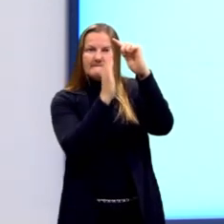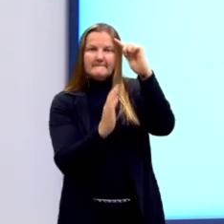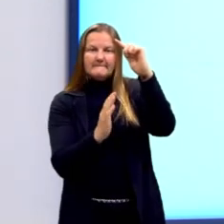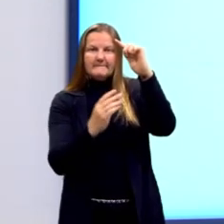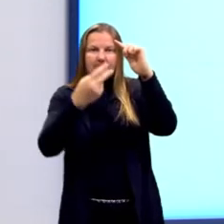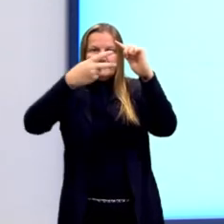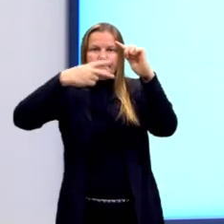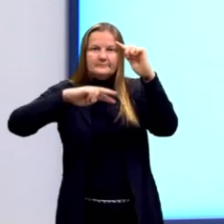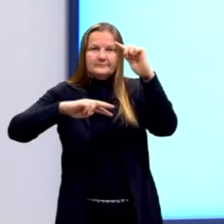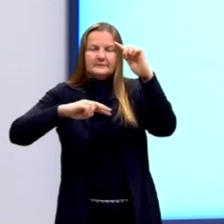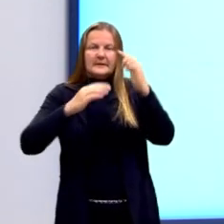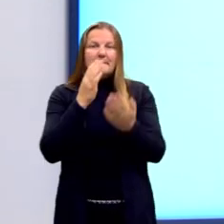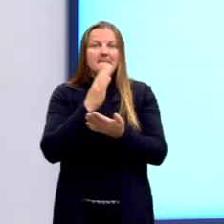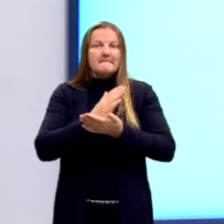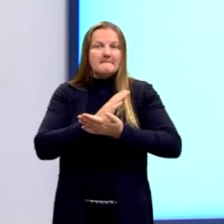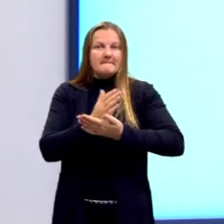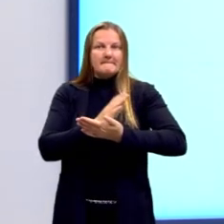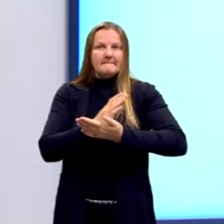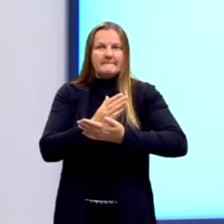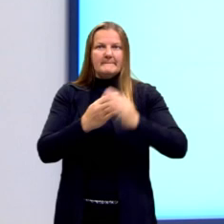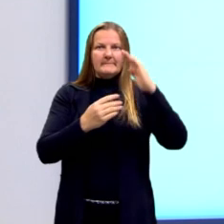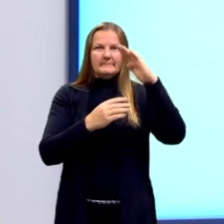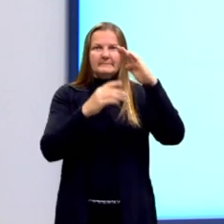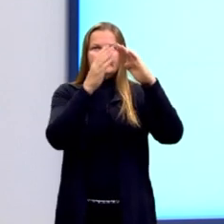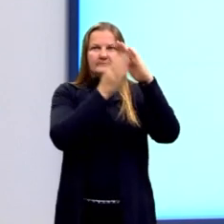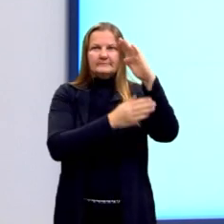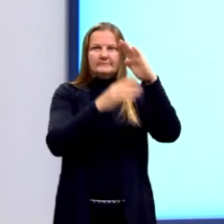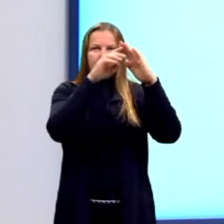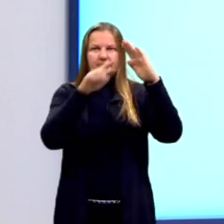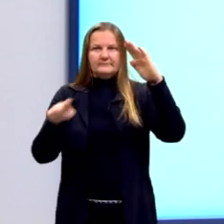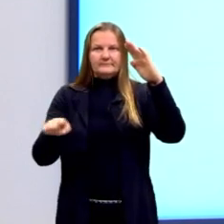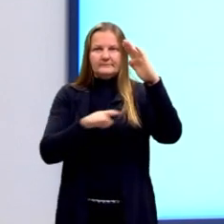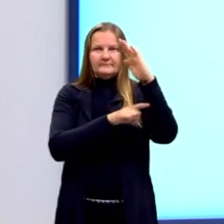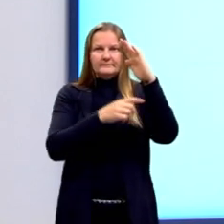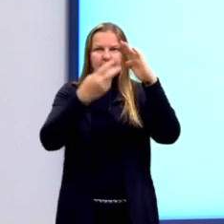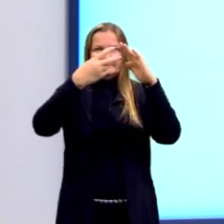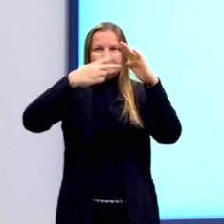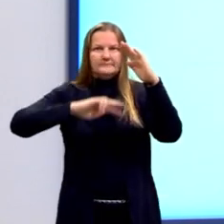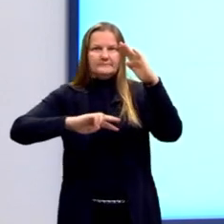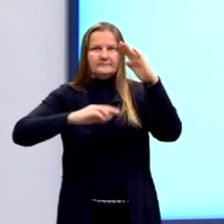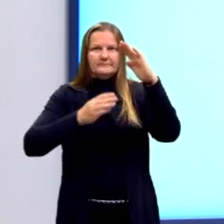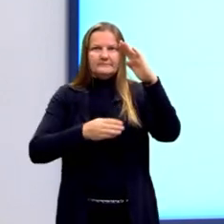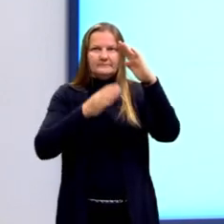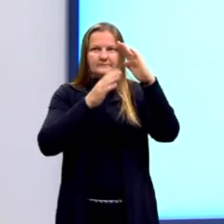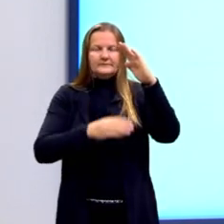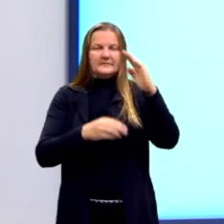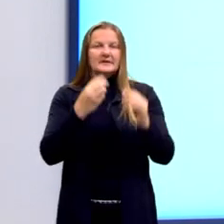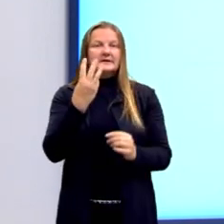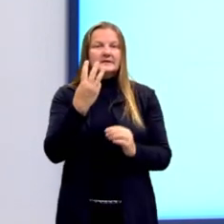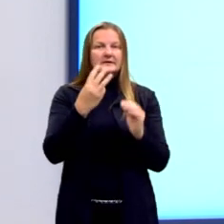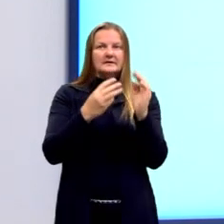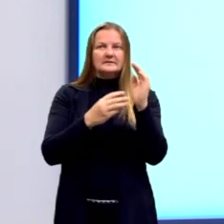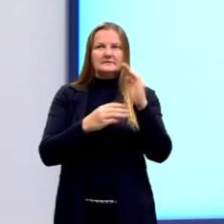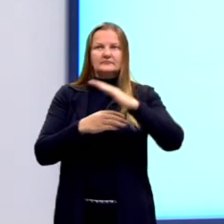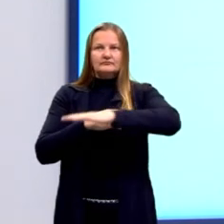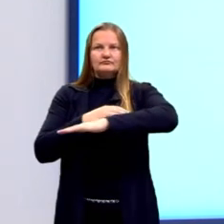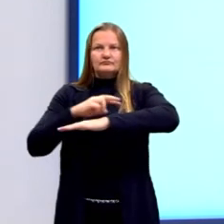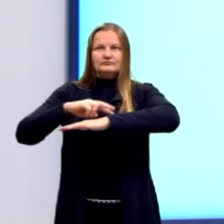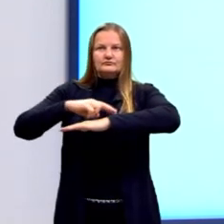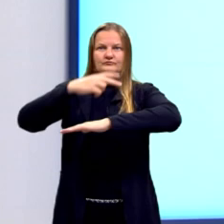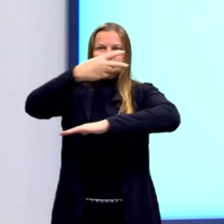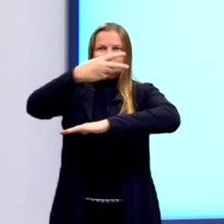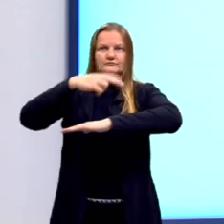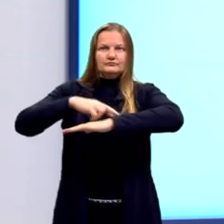oposto. Assim, se traçarmos então as três medianas, a partir dos três vértices de um triângulo,